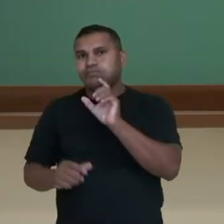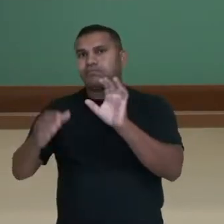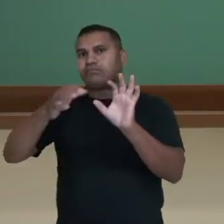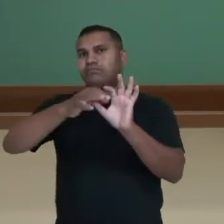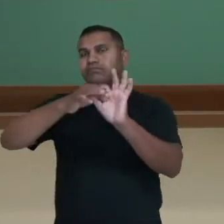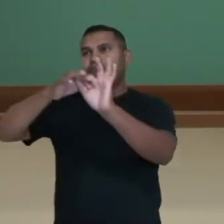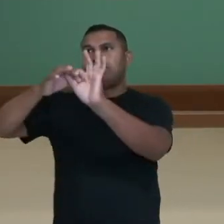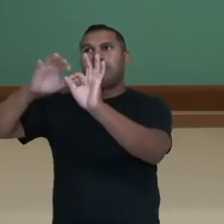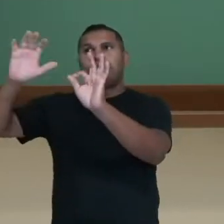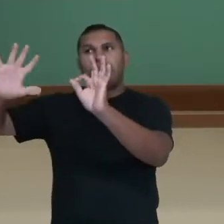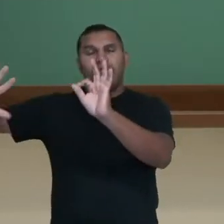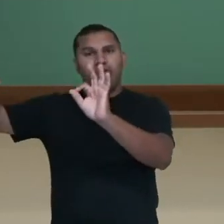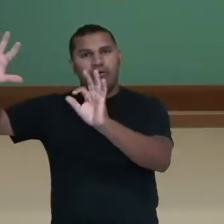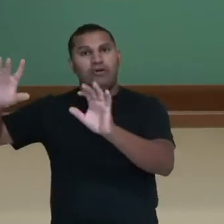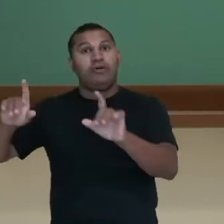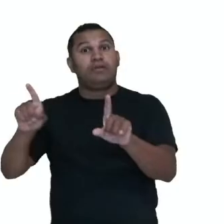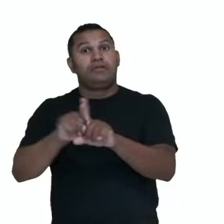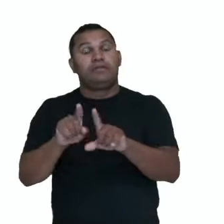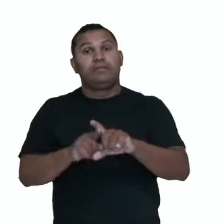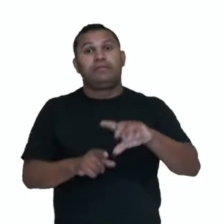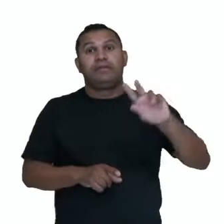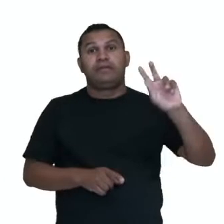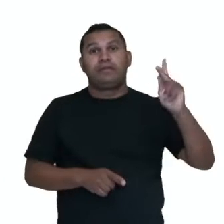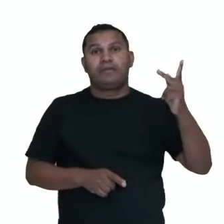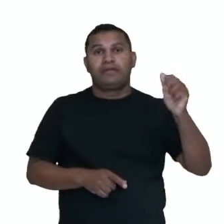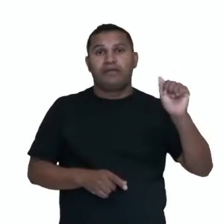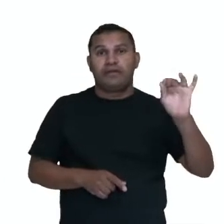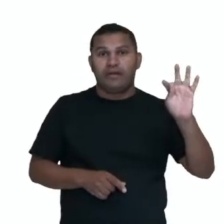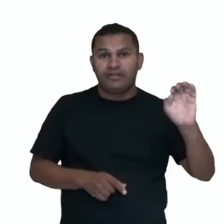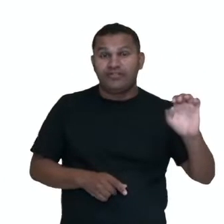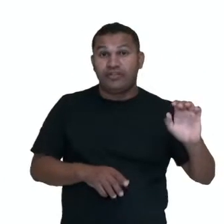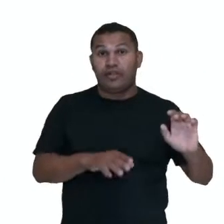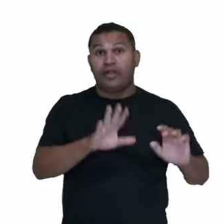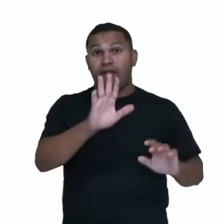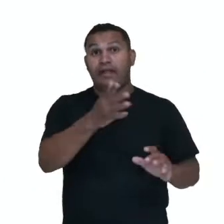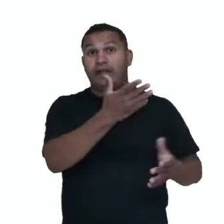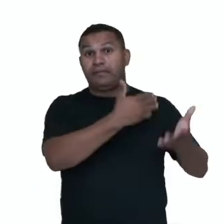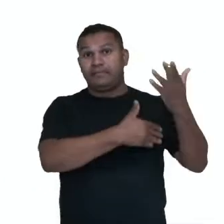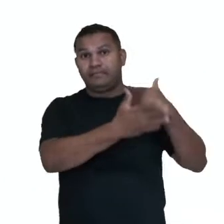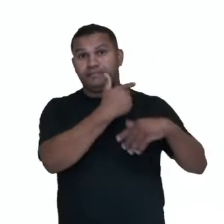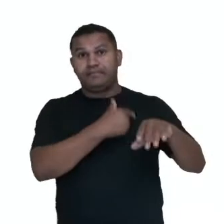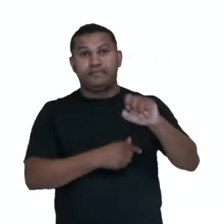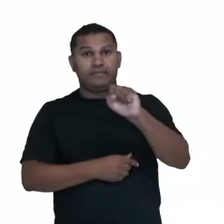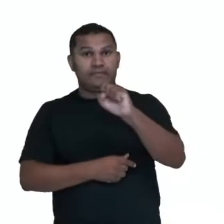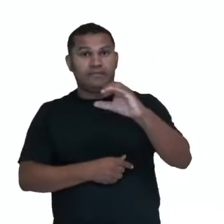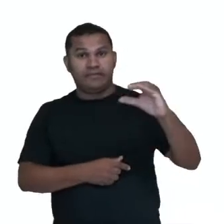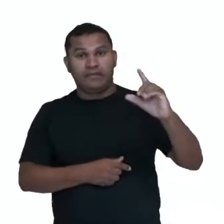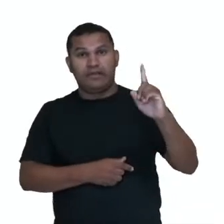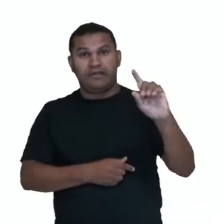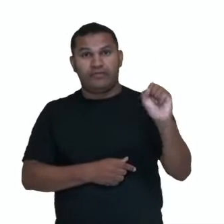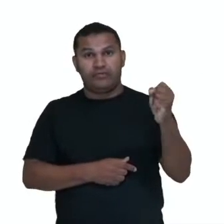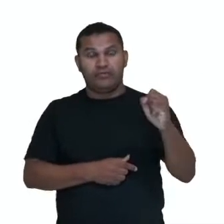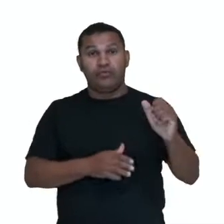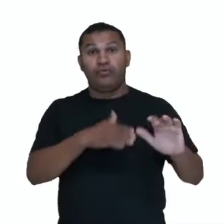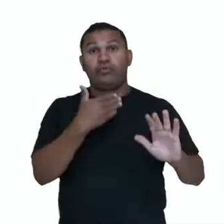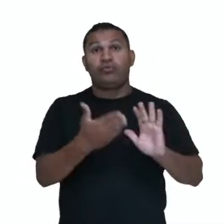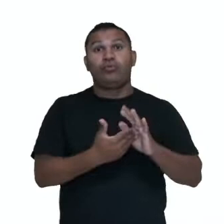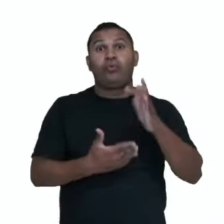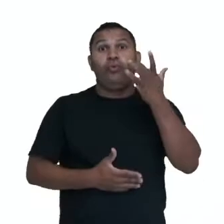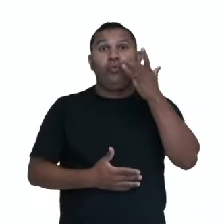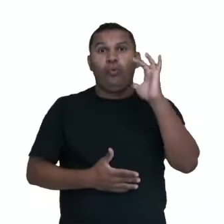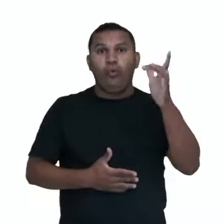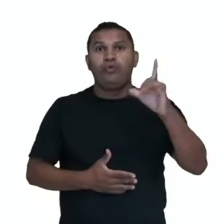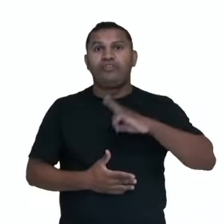Até o século XVIII, o ouro extraído aqui no Brasil gerou muito lucro à coroa portuguesa por meio dos